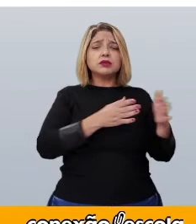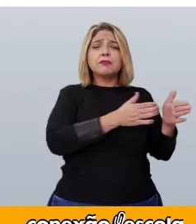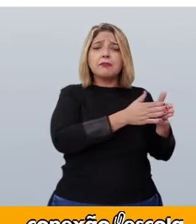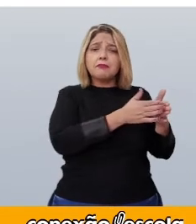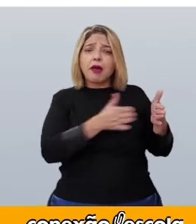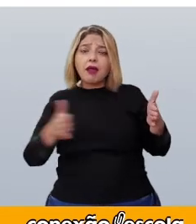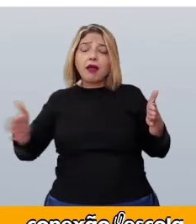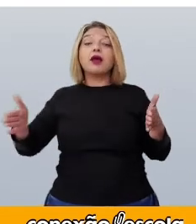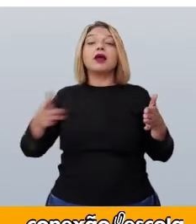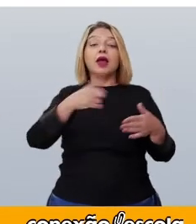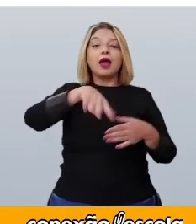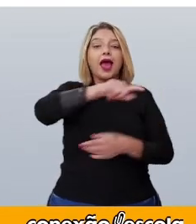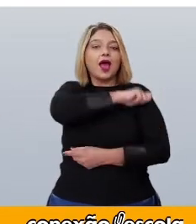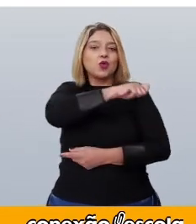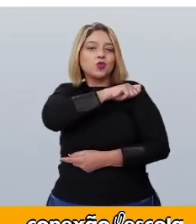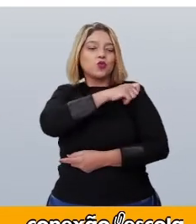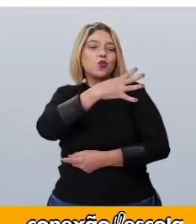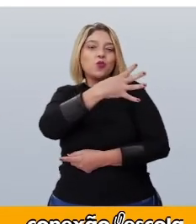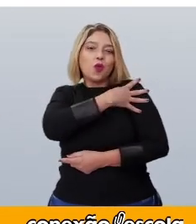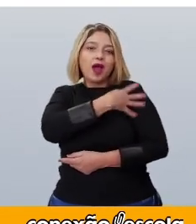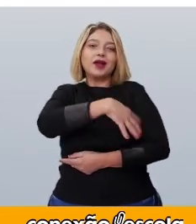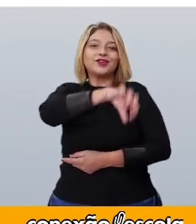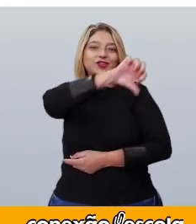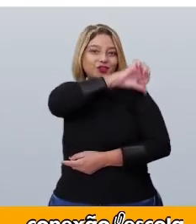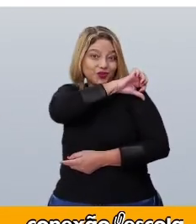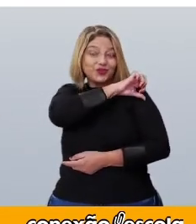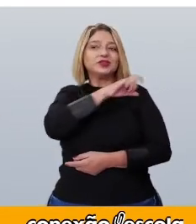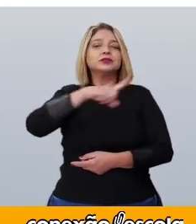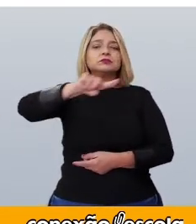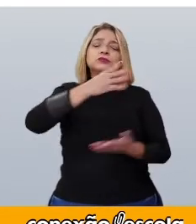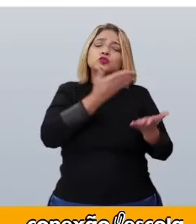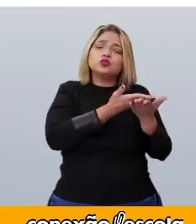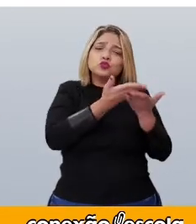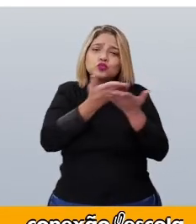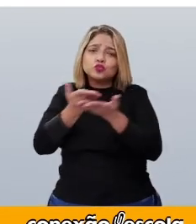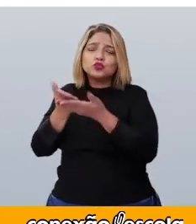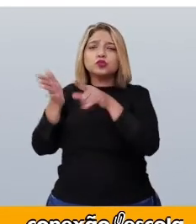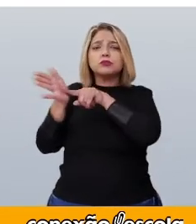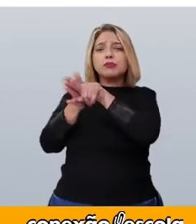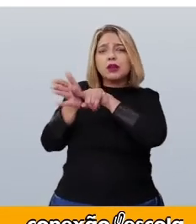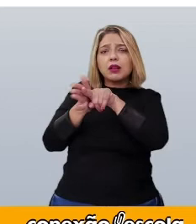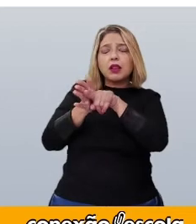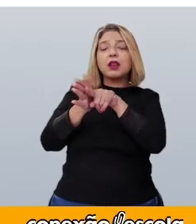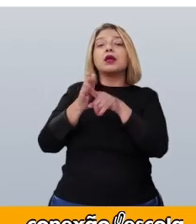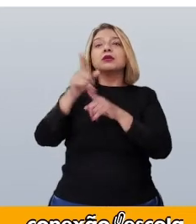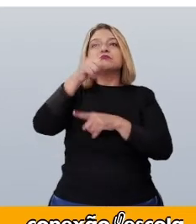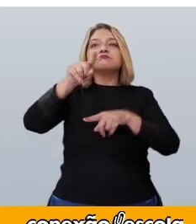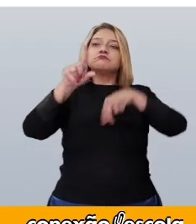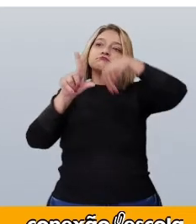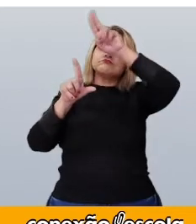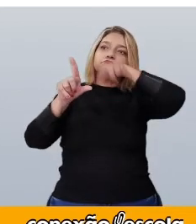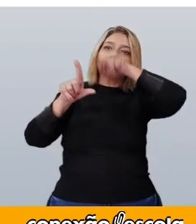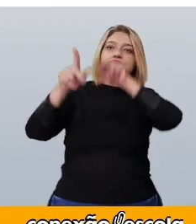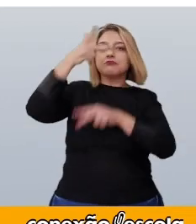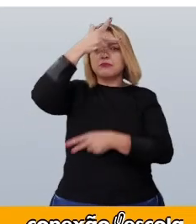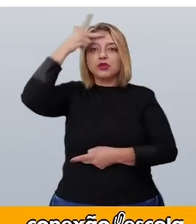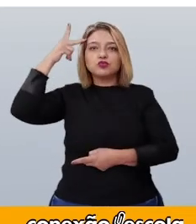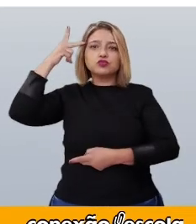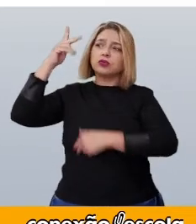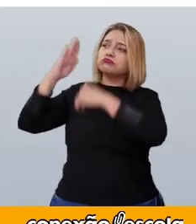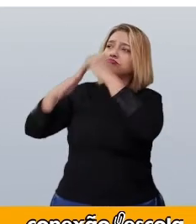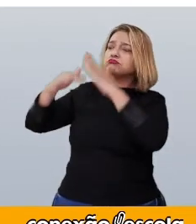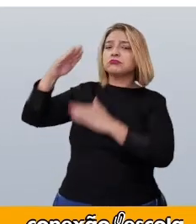do quarto ao nono anos estudaram artistas plásticos, definiram o responsável por cada tela,